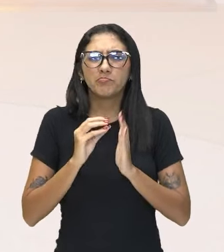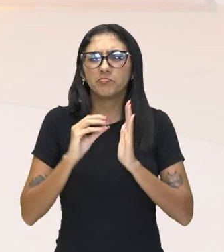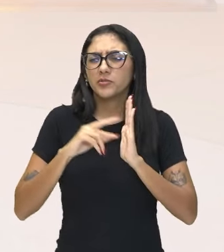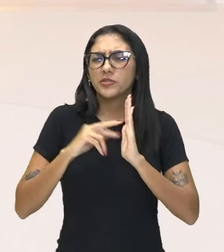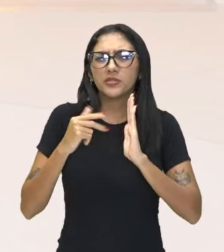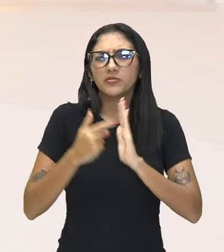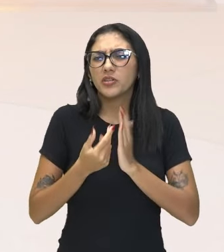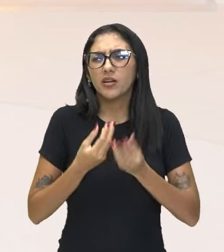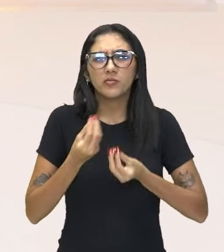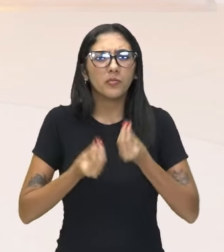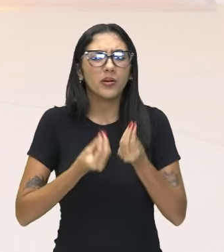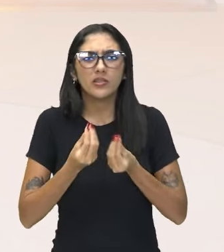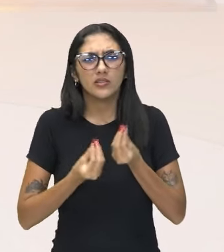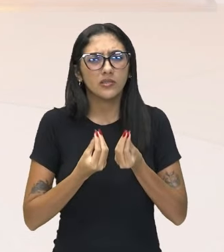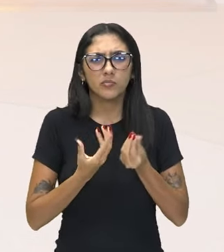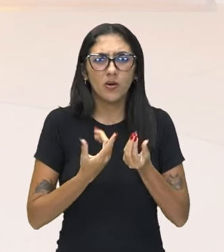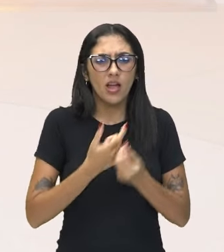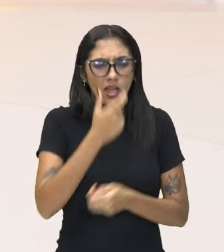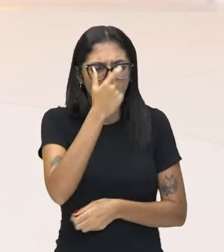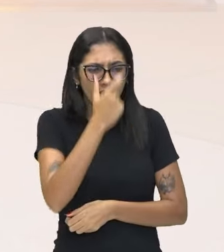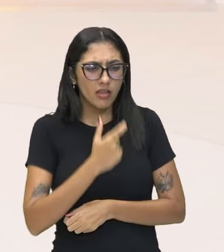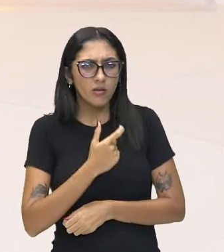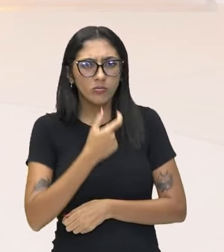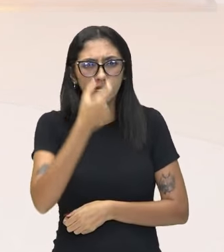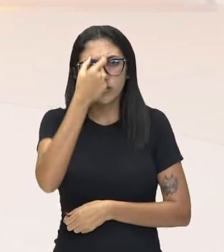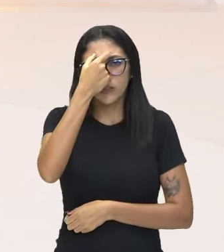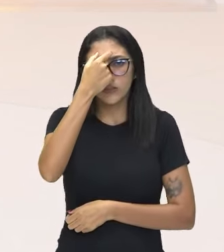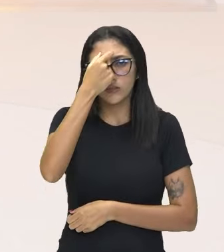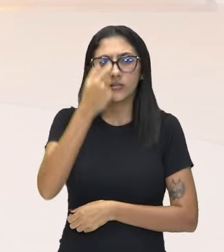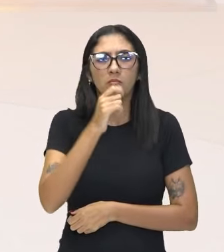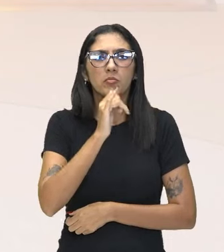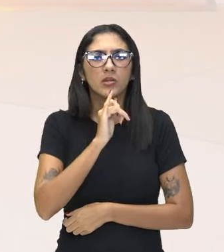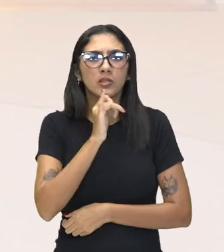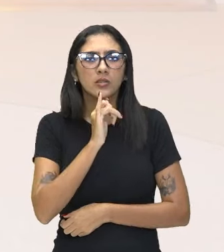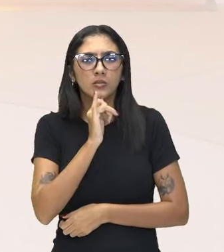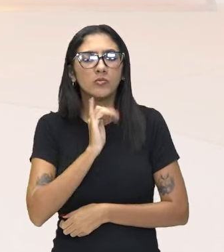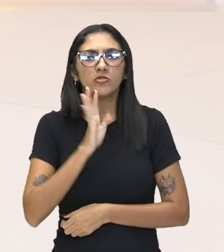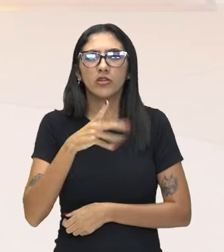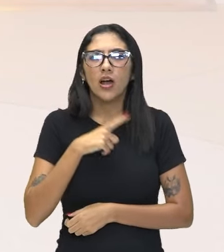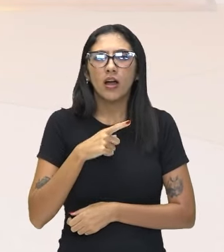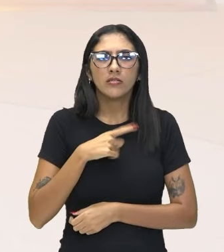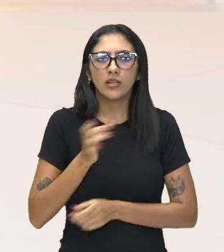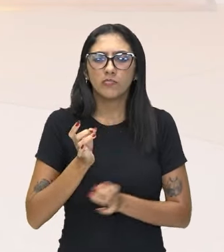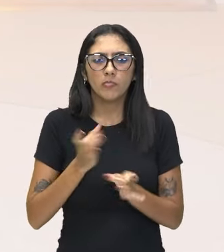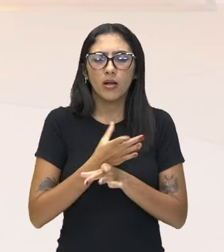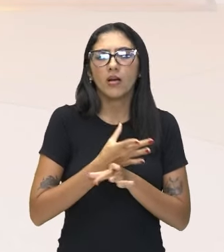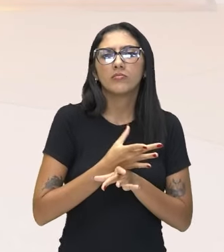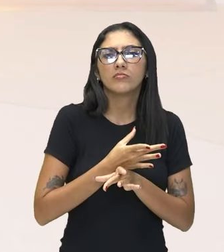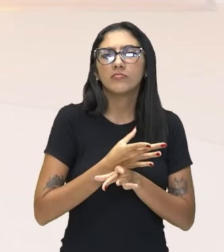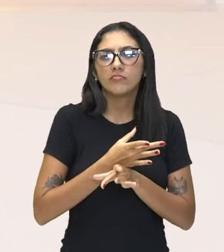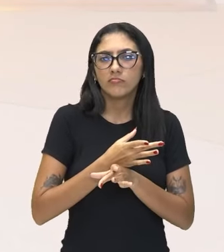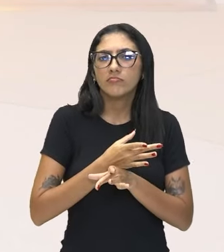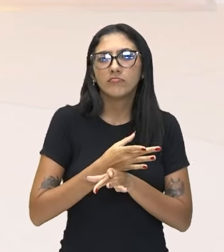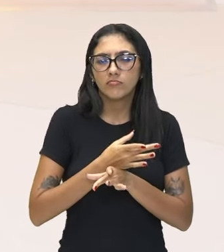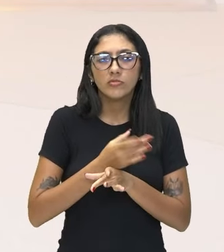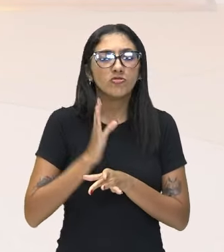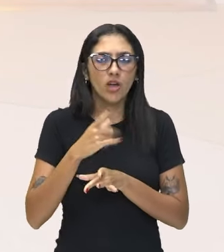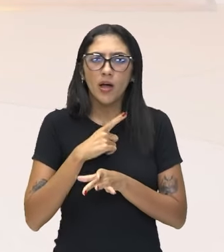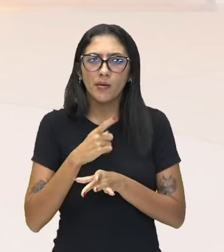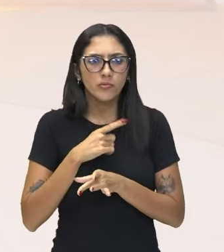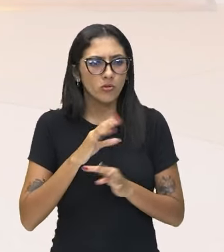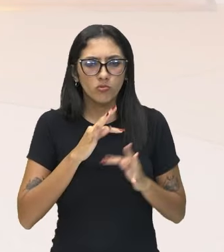ele, o ser em si são aquelas coisas que já estão prontas, dadas,